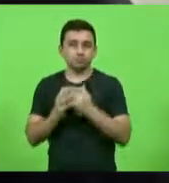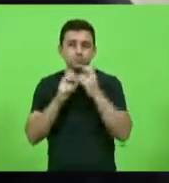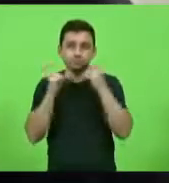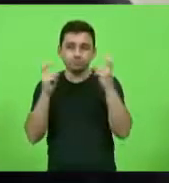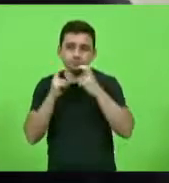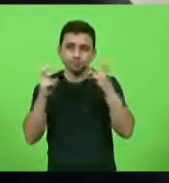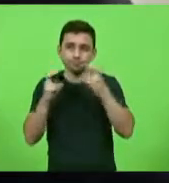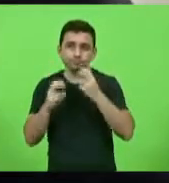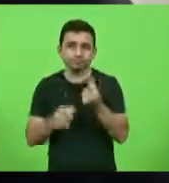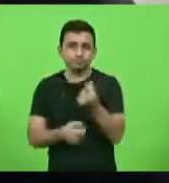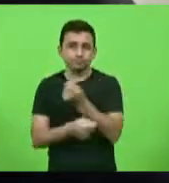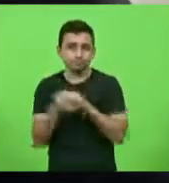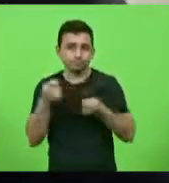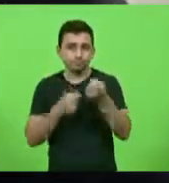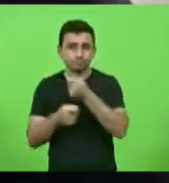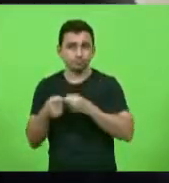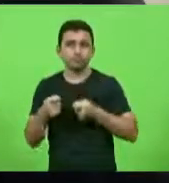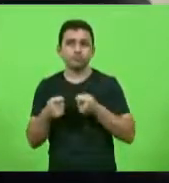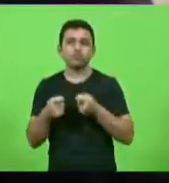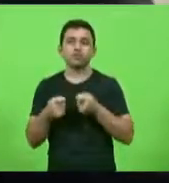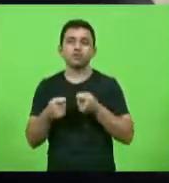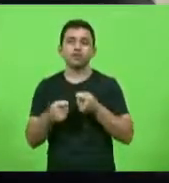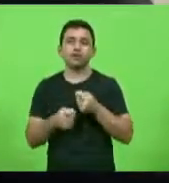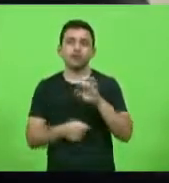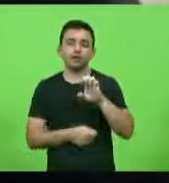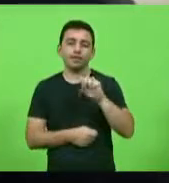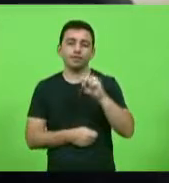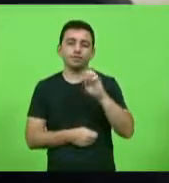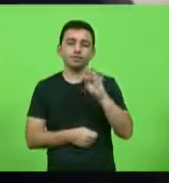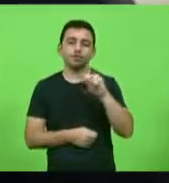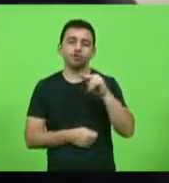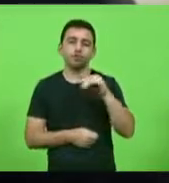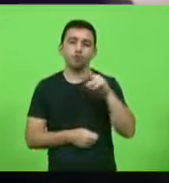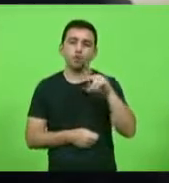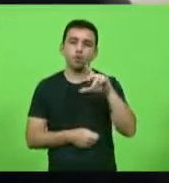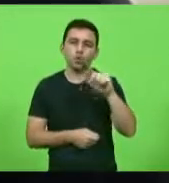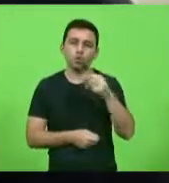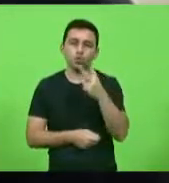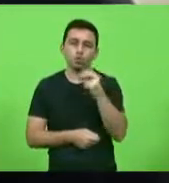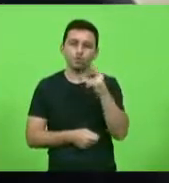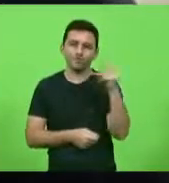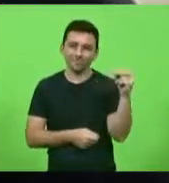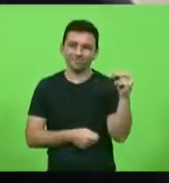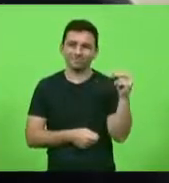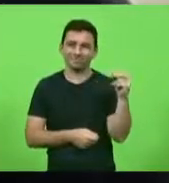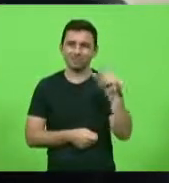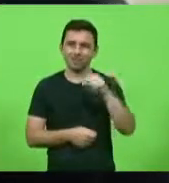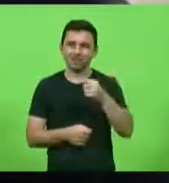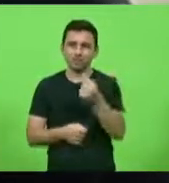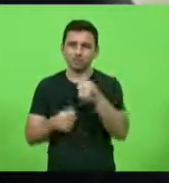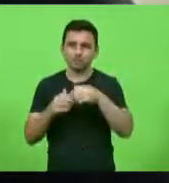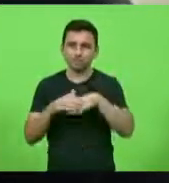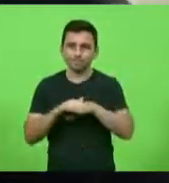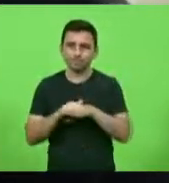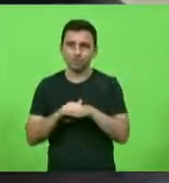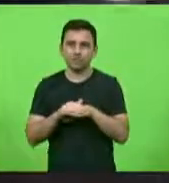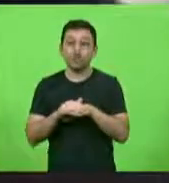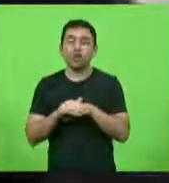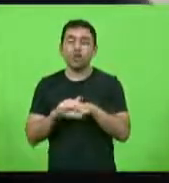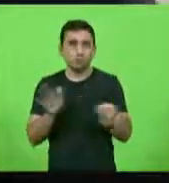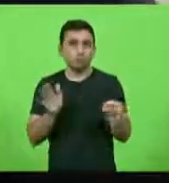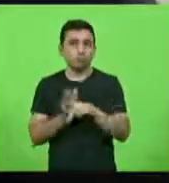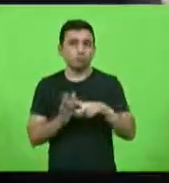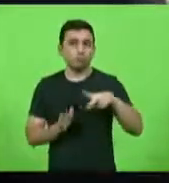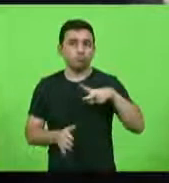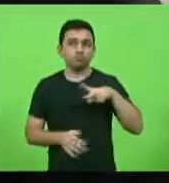micro, pequenas e médias empresas chamado Estímulo 2020 trata-se de um fundo de 100% privado